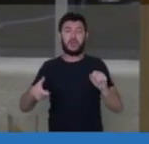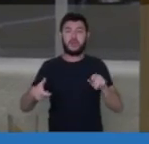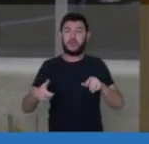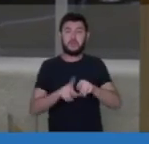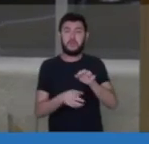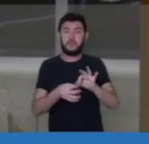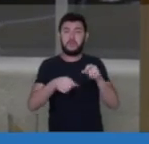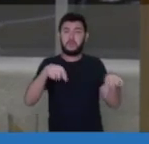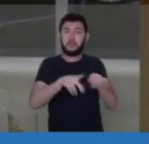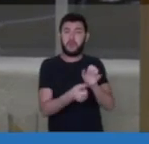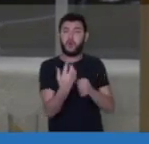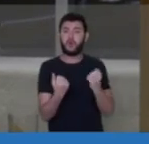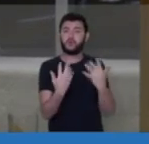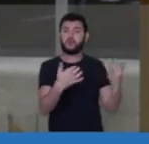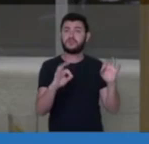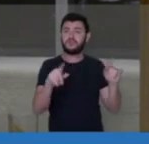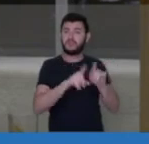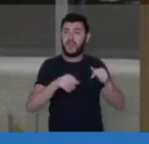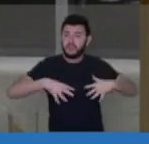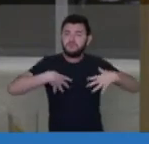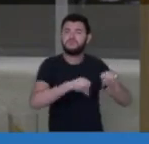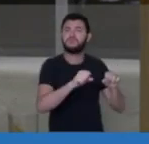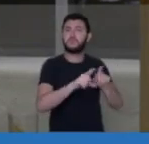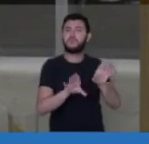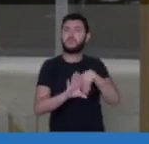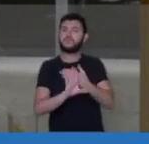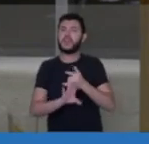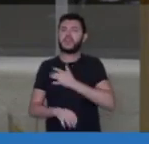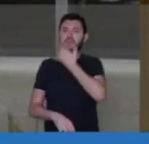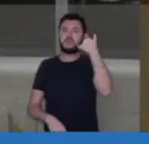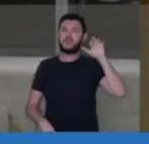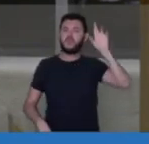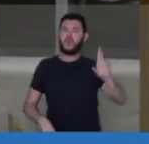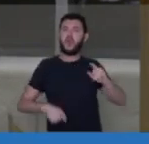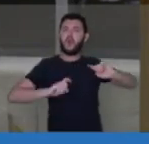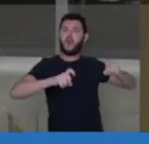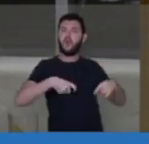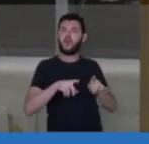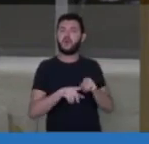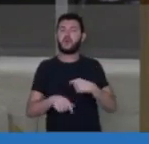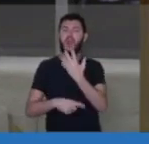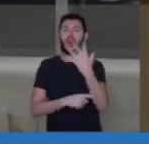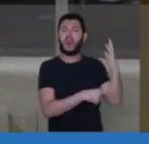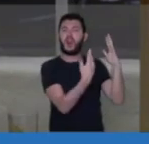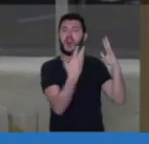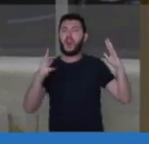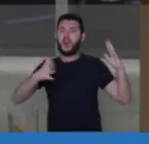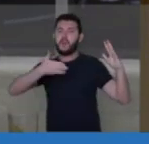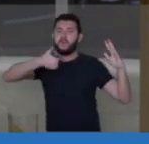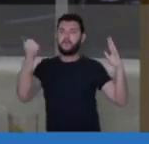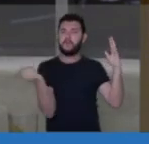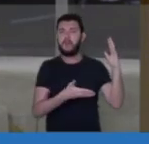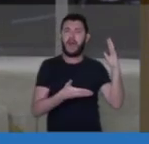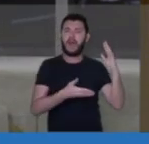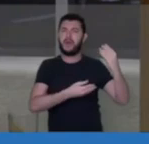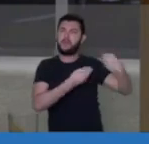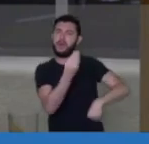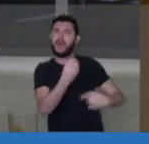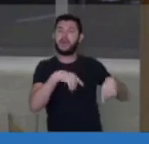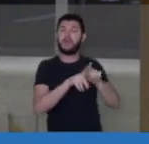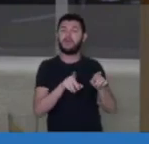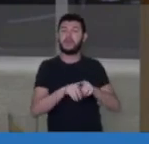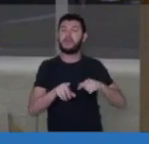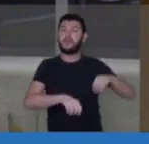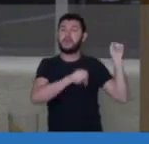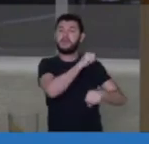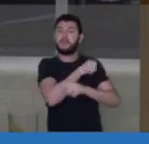inclusive tem por trás ruralistas que desrespeitam o meio ambiente, que atacam lideranças,